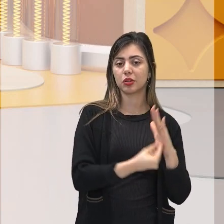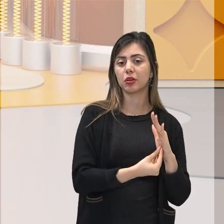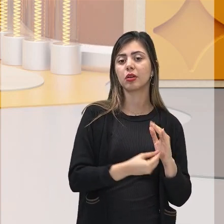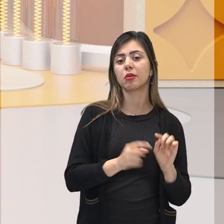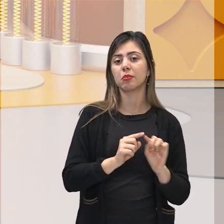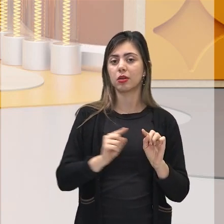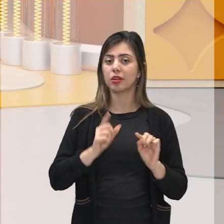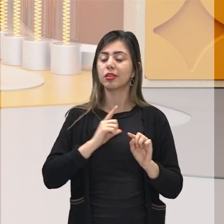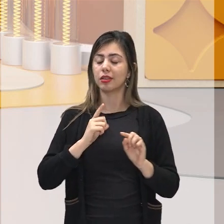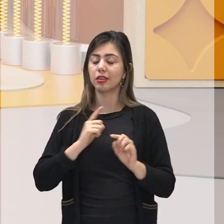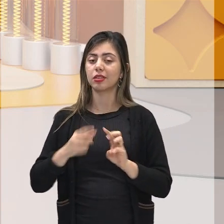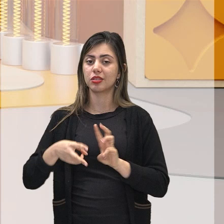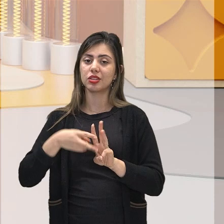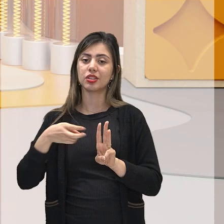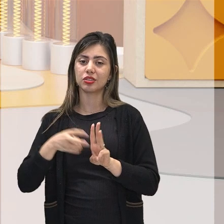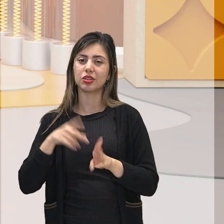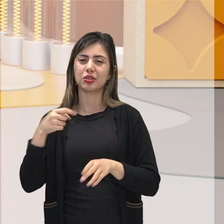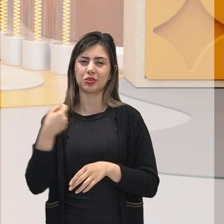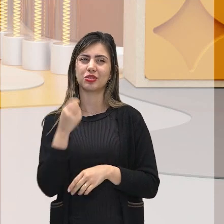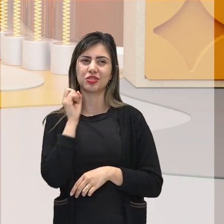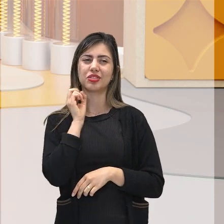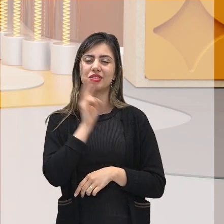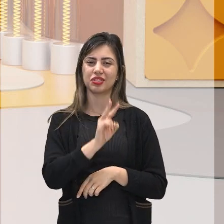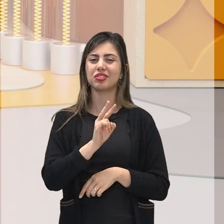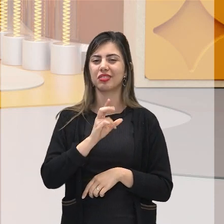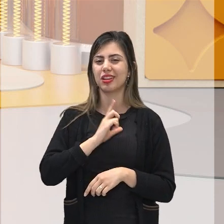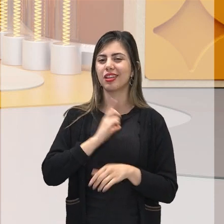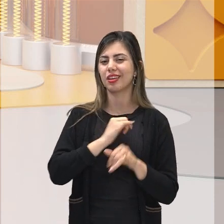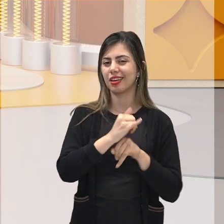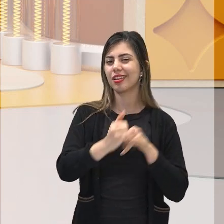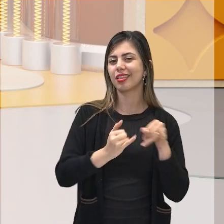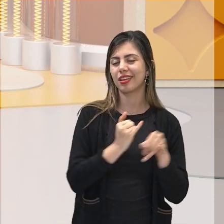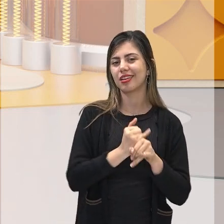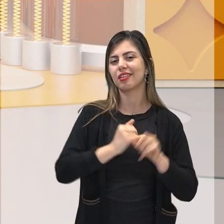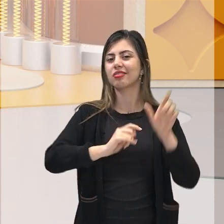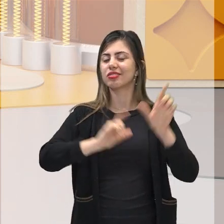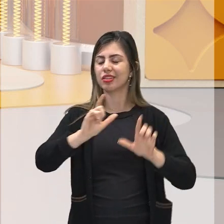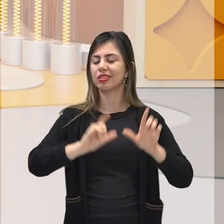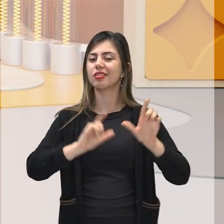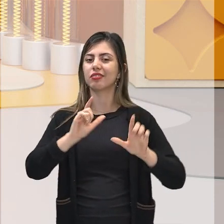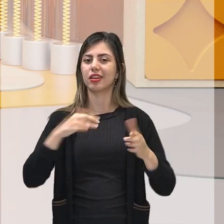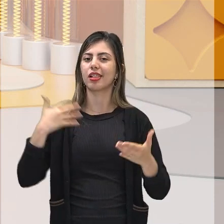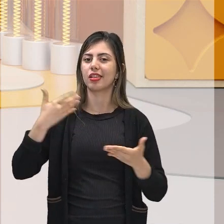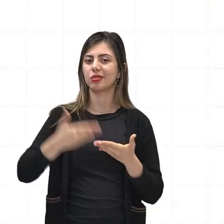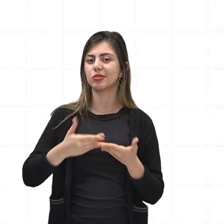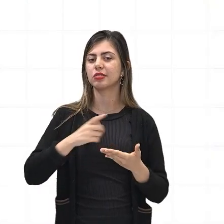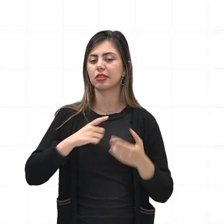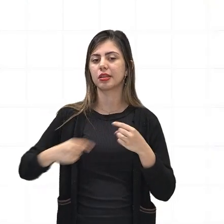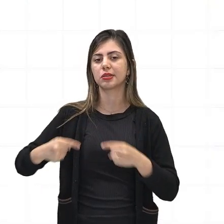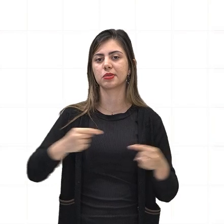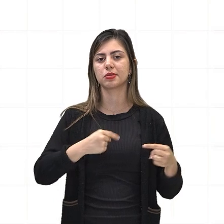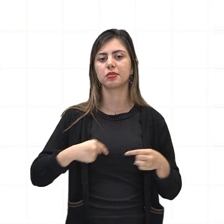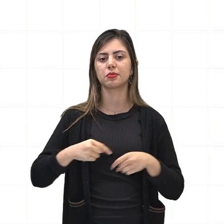questões indígenas que a gente vê nas mídias sociais e na TV ainda hoje. Ok? Continuando.